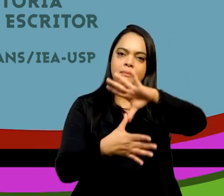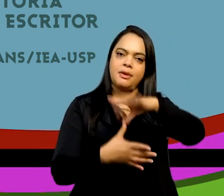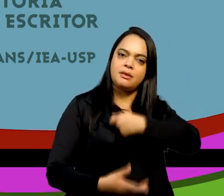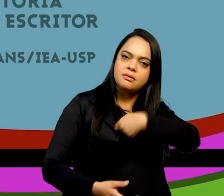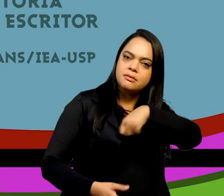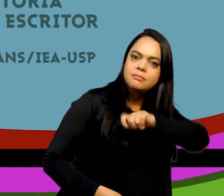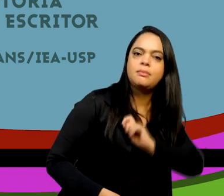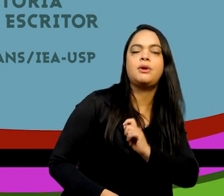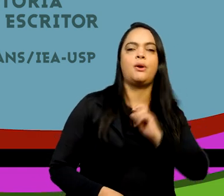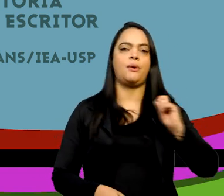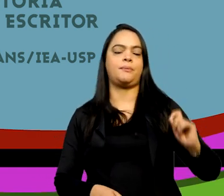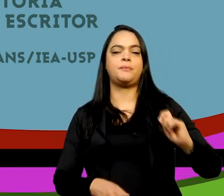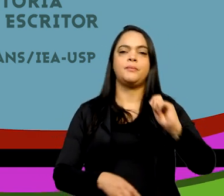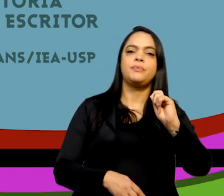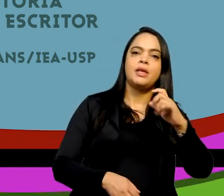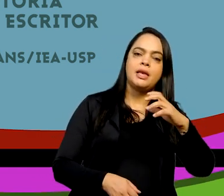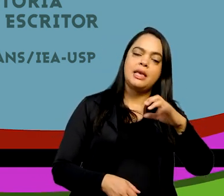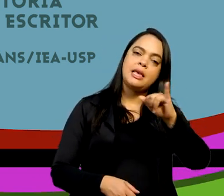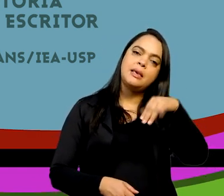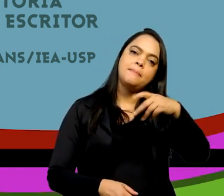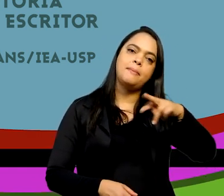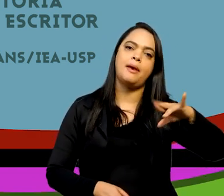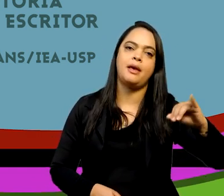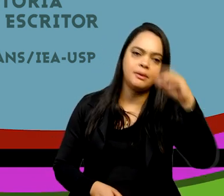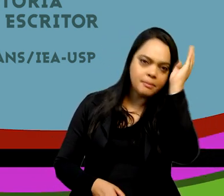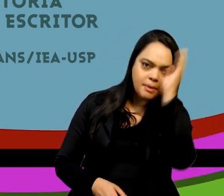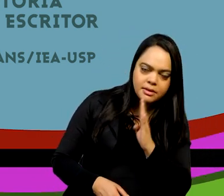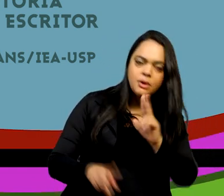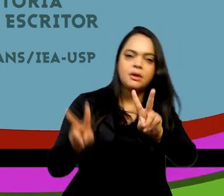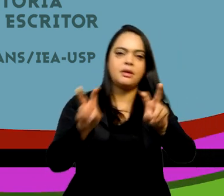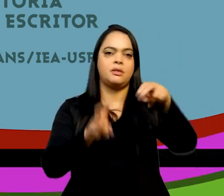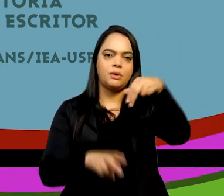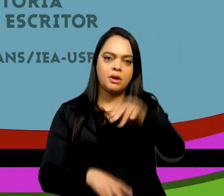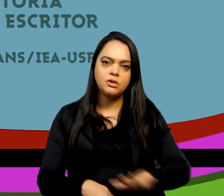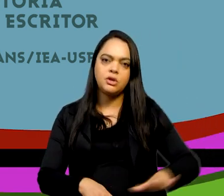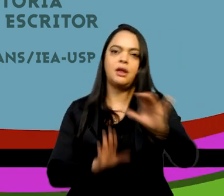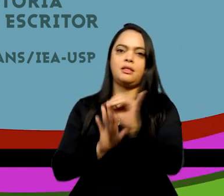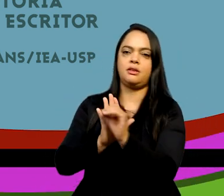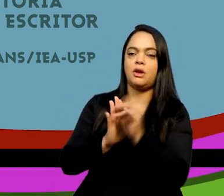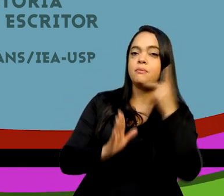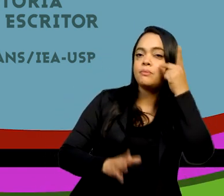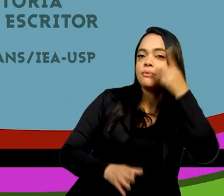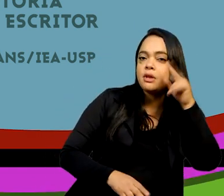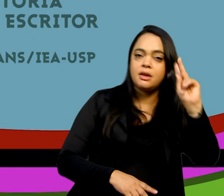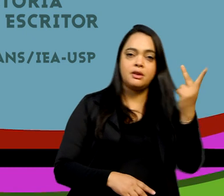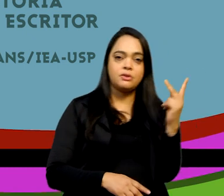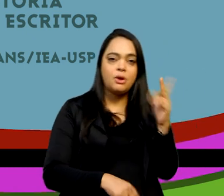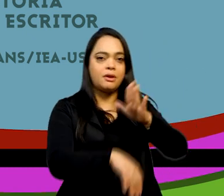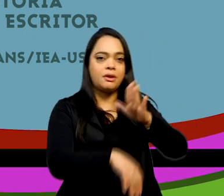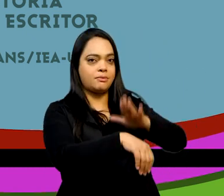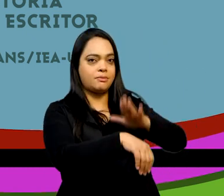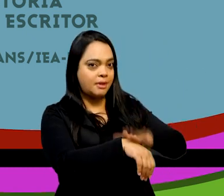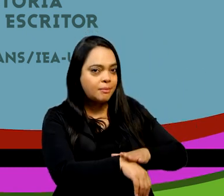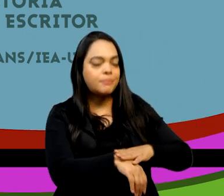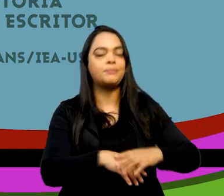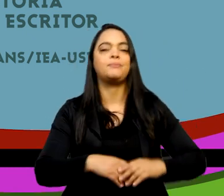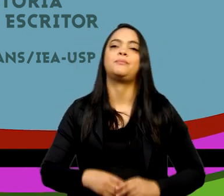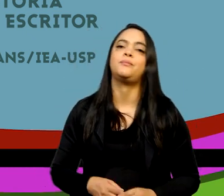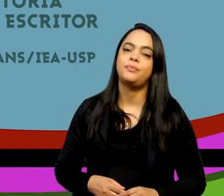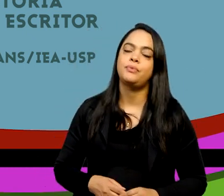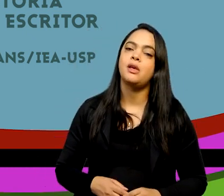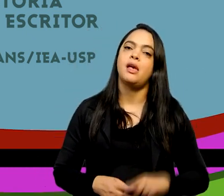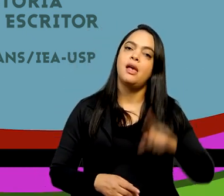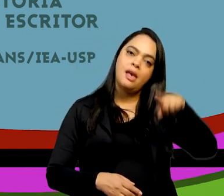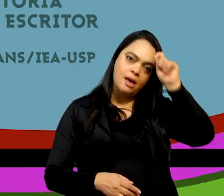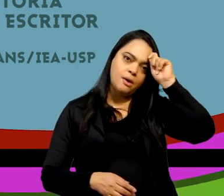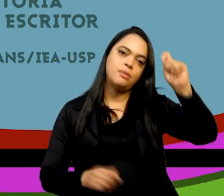Brasil, Questão Nacional e Identidades Políticas, História do Tempo Histórico. É autor de